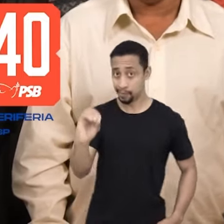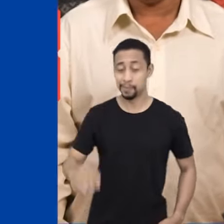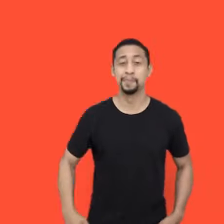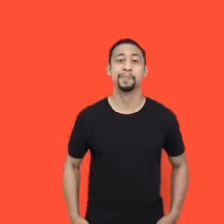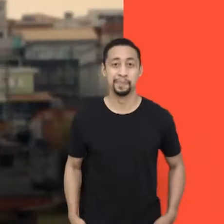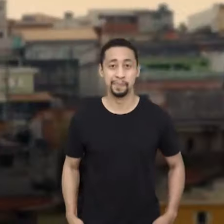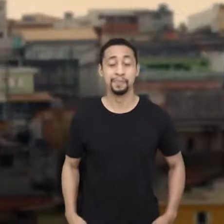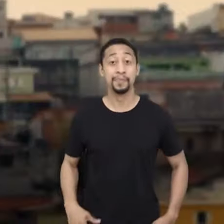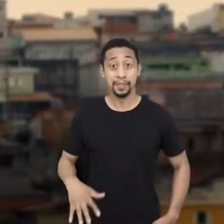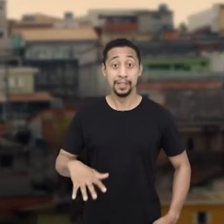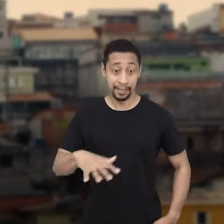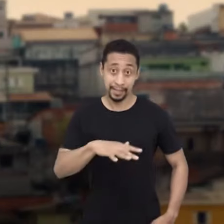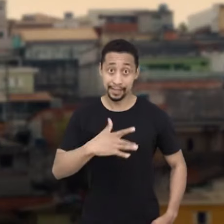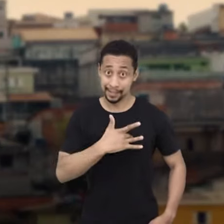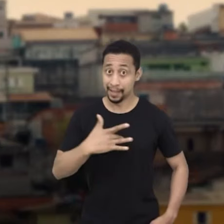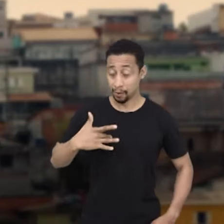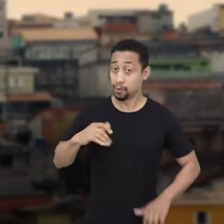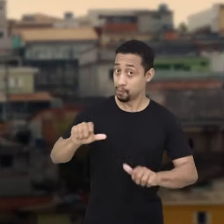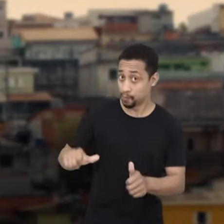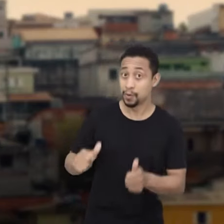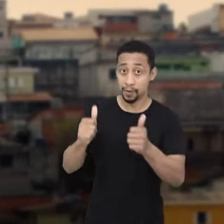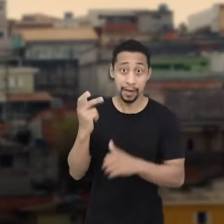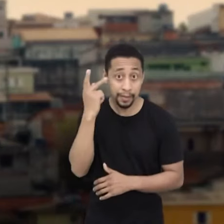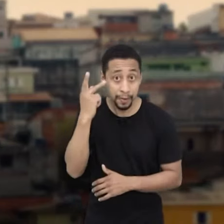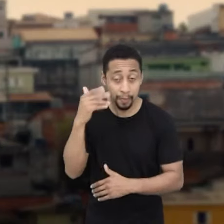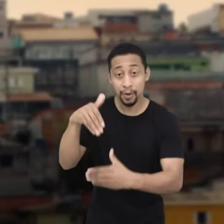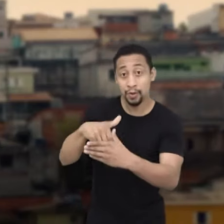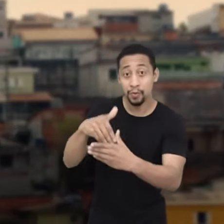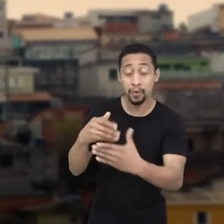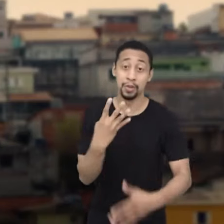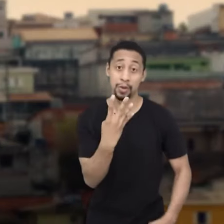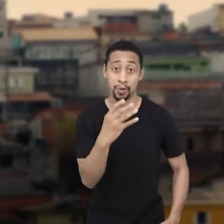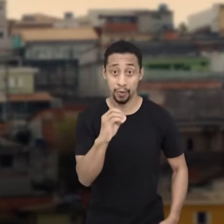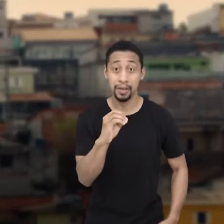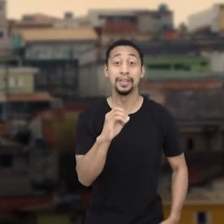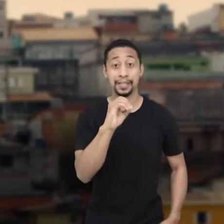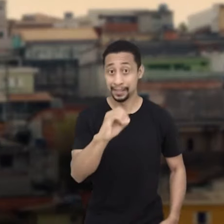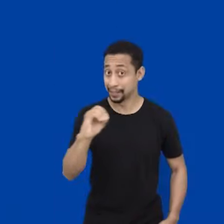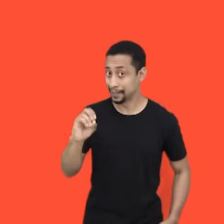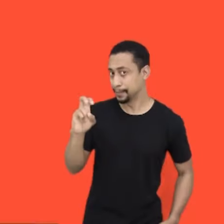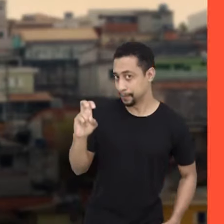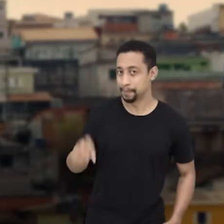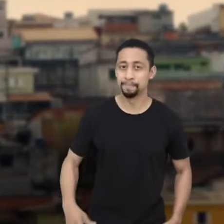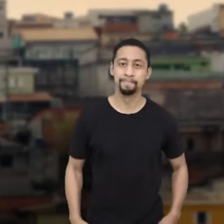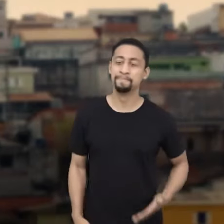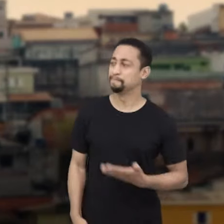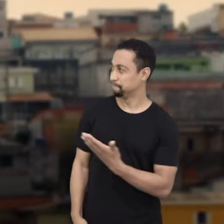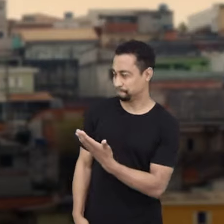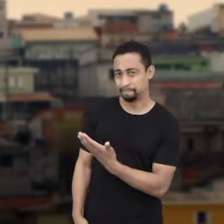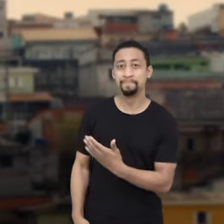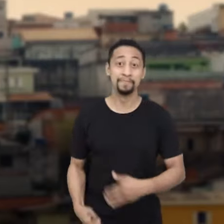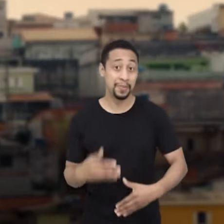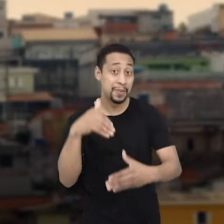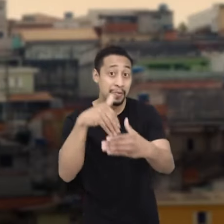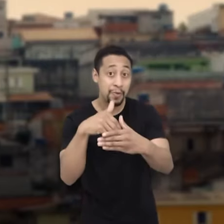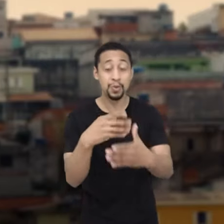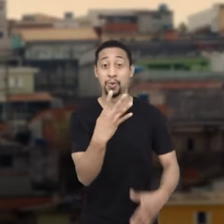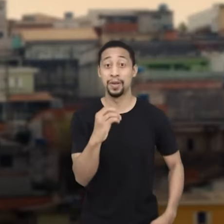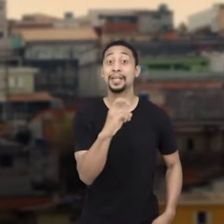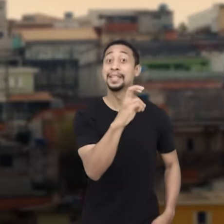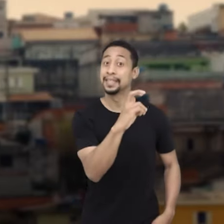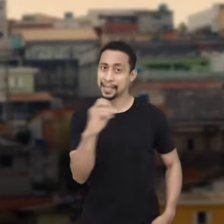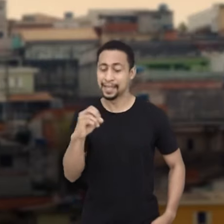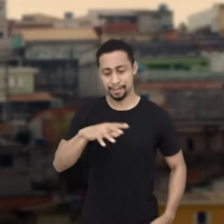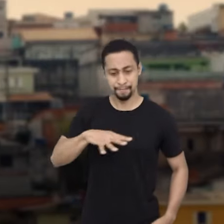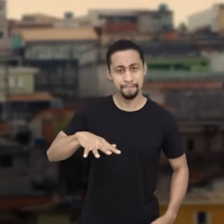40. Para melhorar a saúde pública em São Paulo, vote Cris. Simões, 40, 0, 0, 5. Meu nome é Laura Camia. Vote 40,